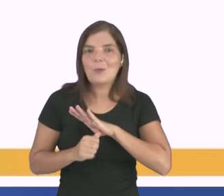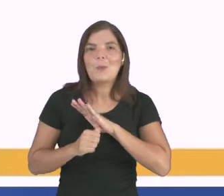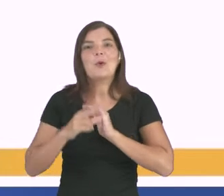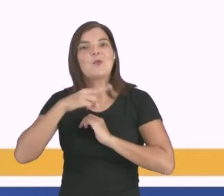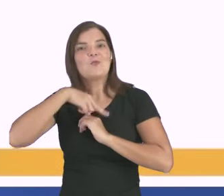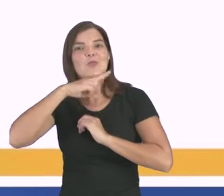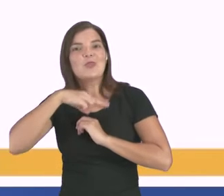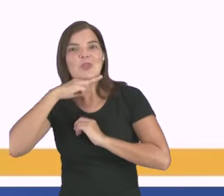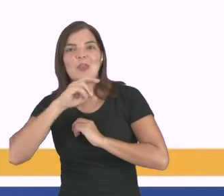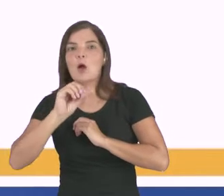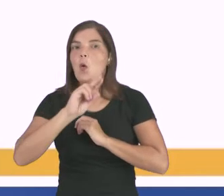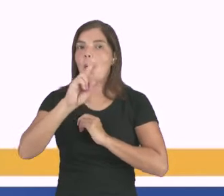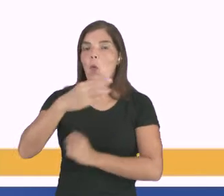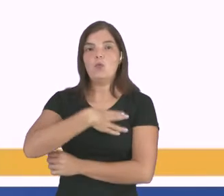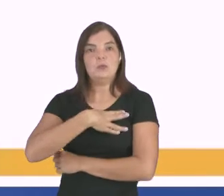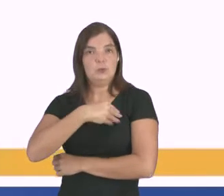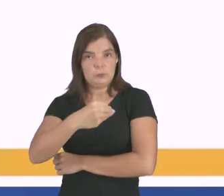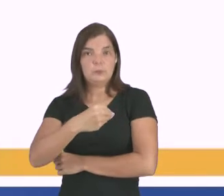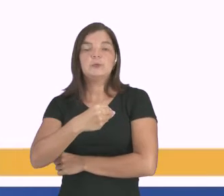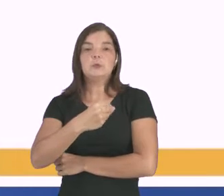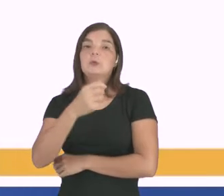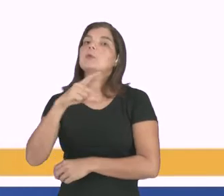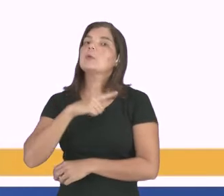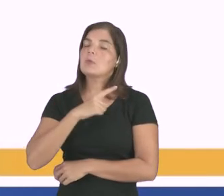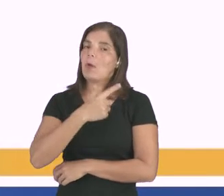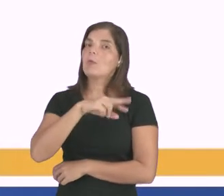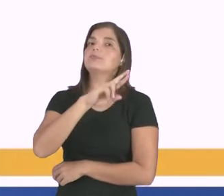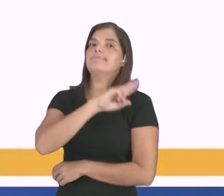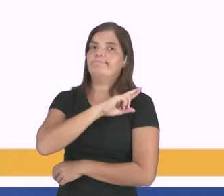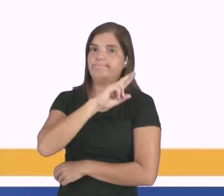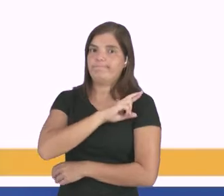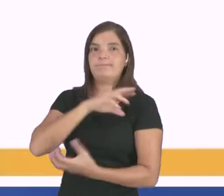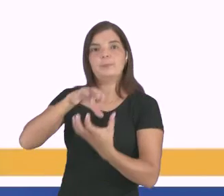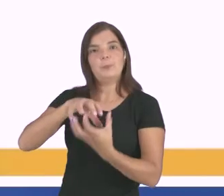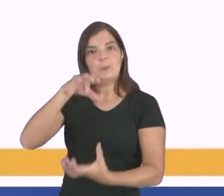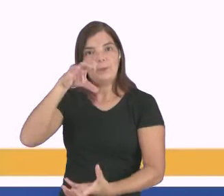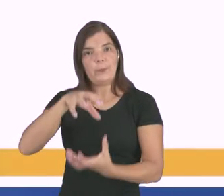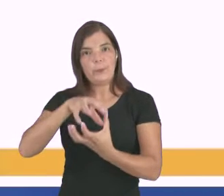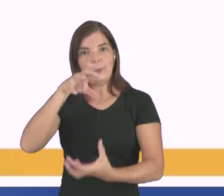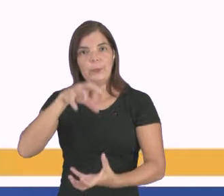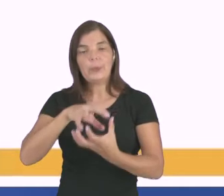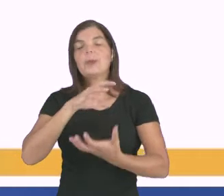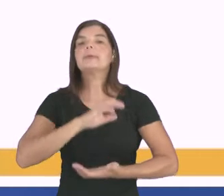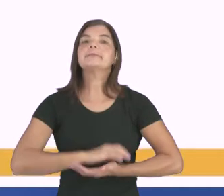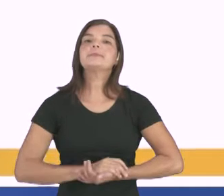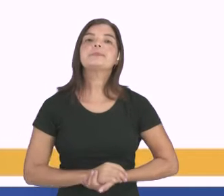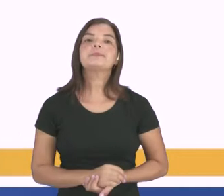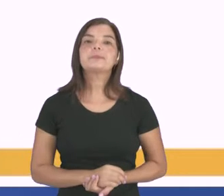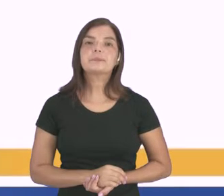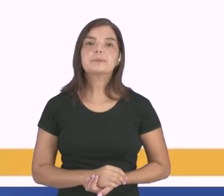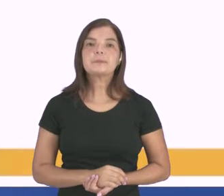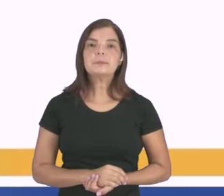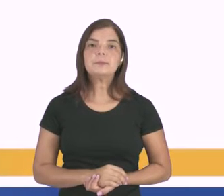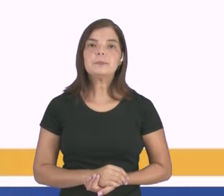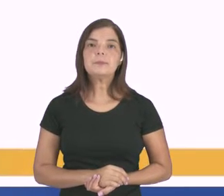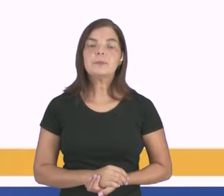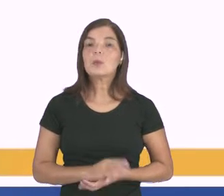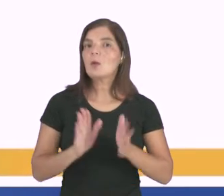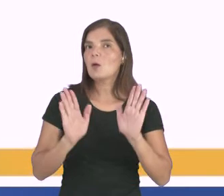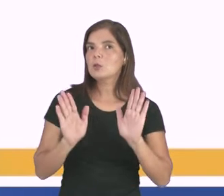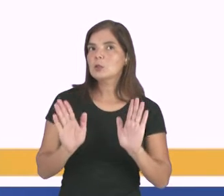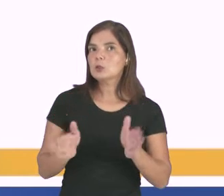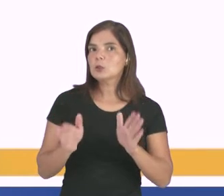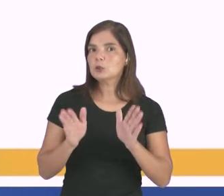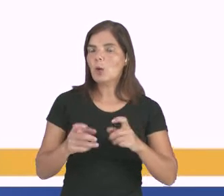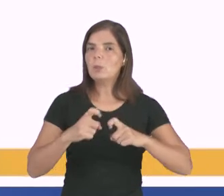quaisquer outros que estejam sobre a tutela, né? Que o idoso esteja sobre a tutela. Já